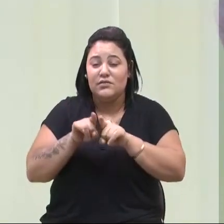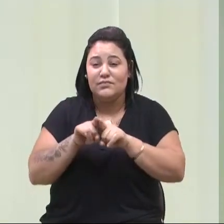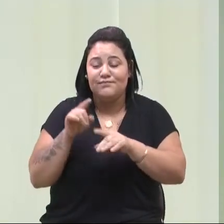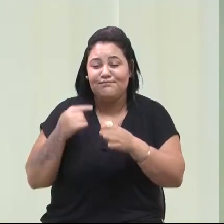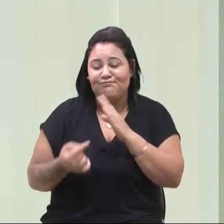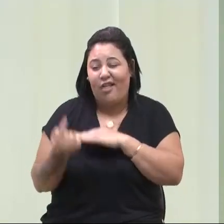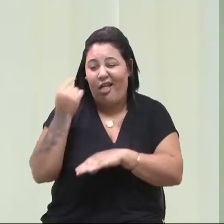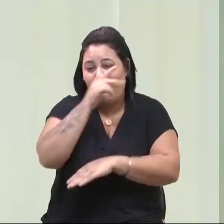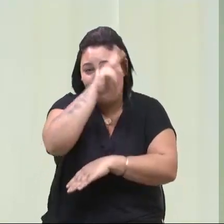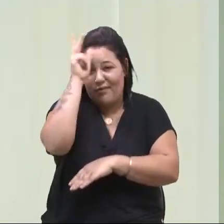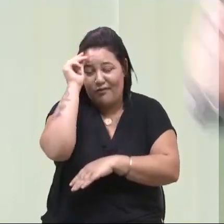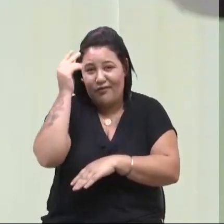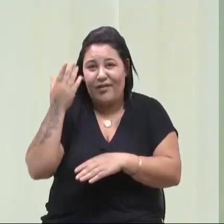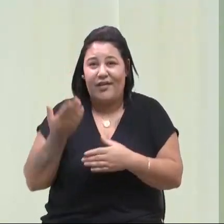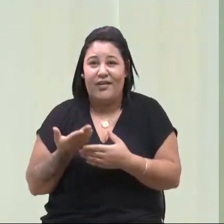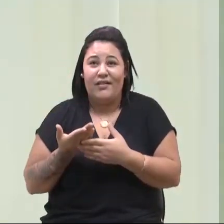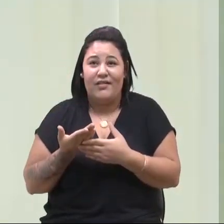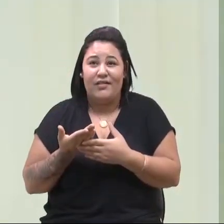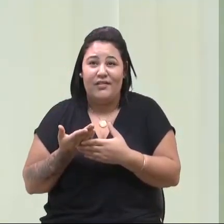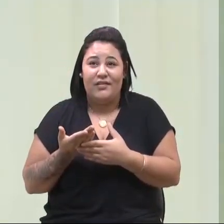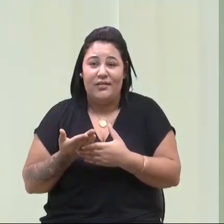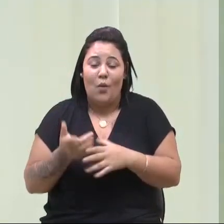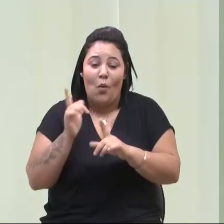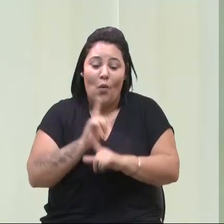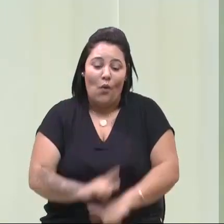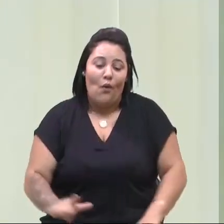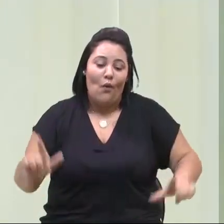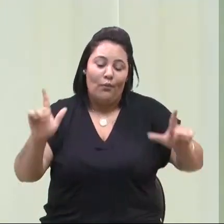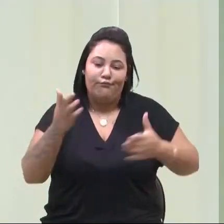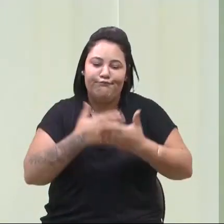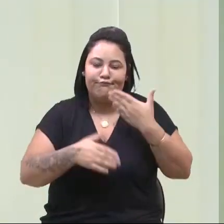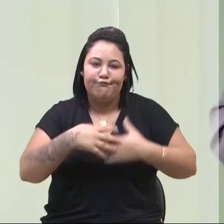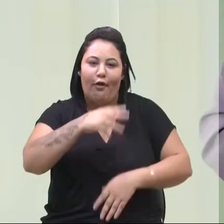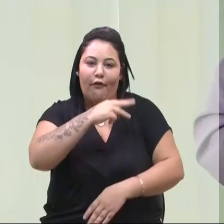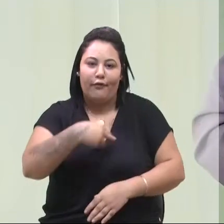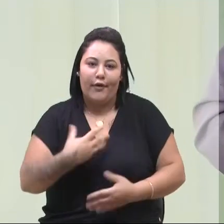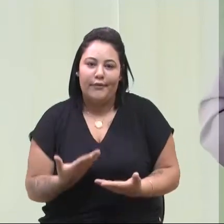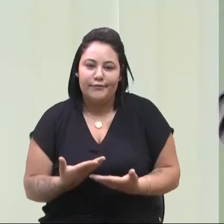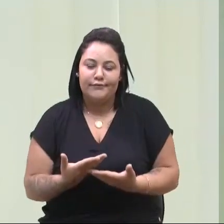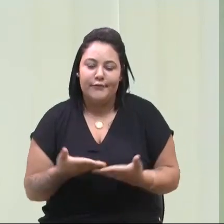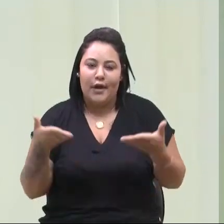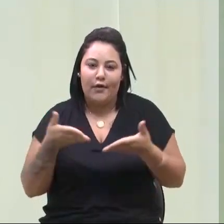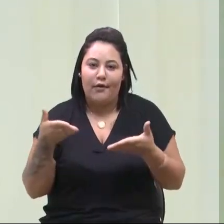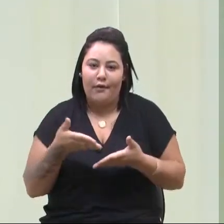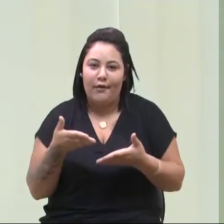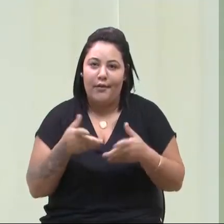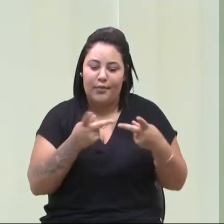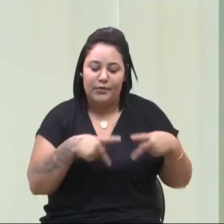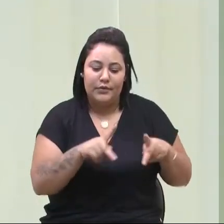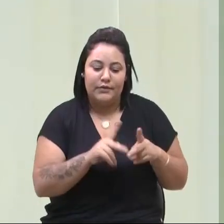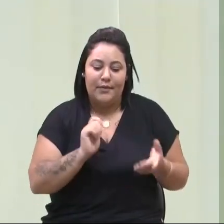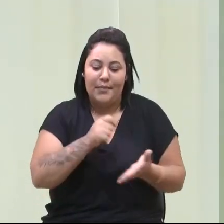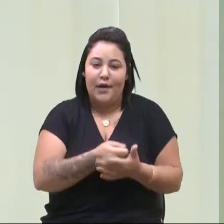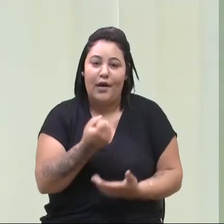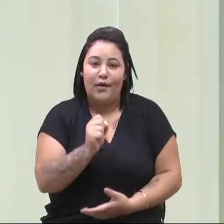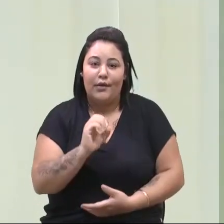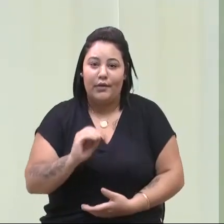varredura nas planilhas da Vizate, está aí, a população vai pagar 80 milhões, vai pagar,